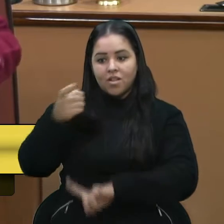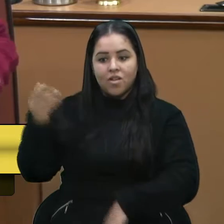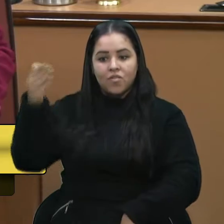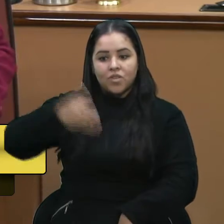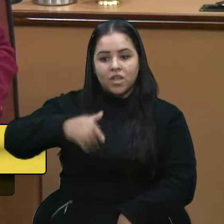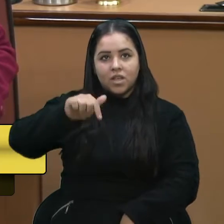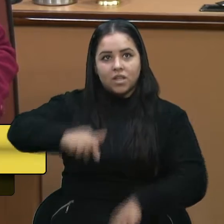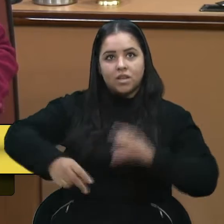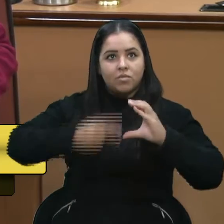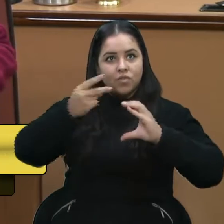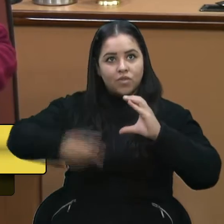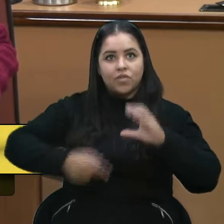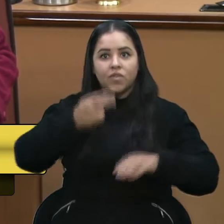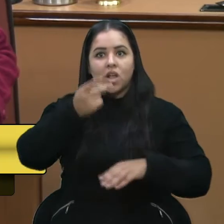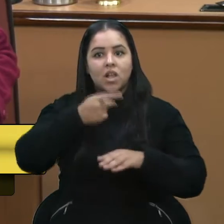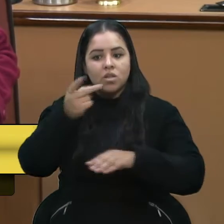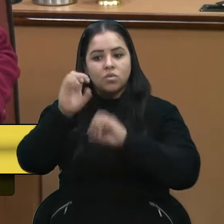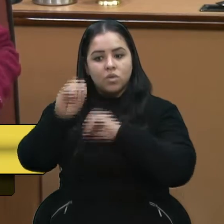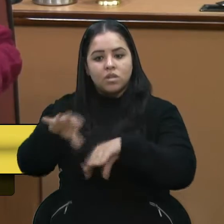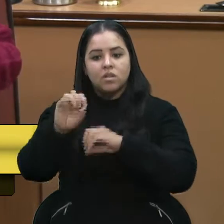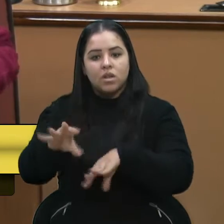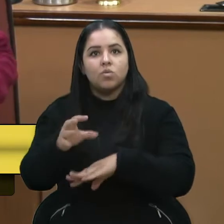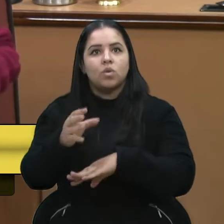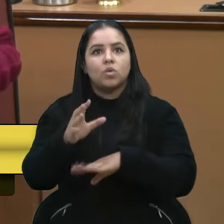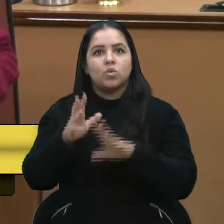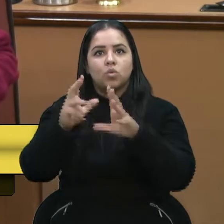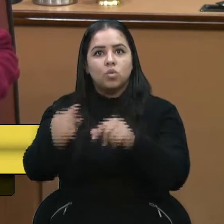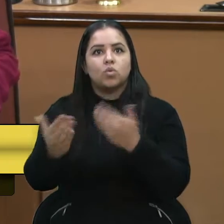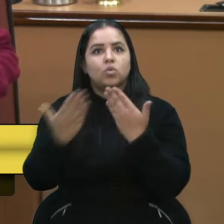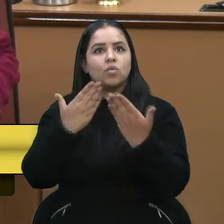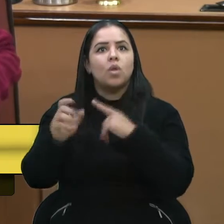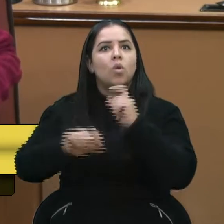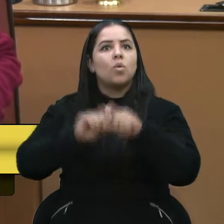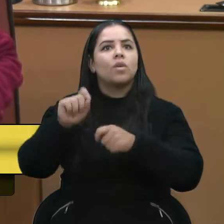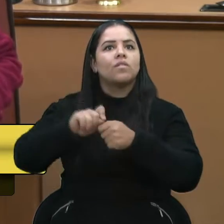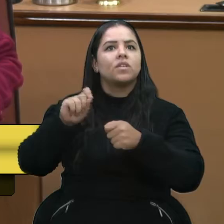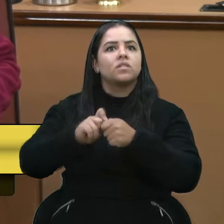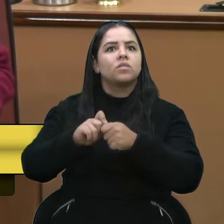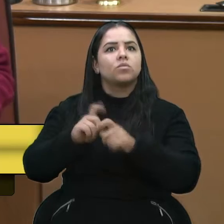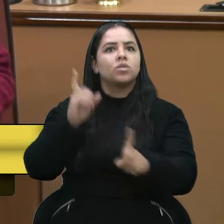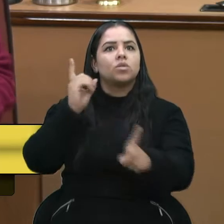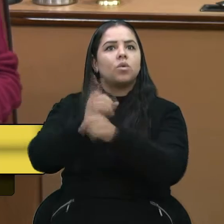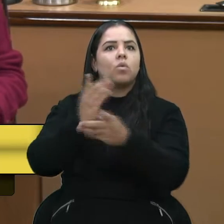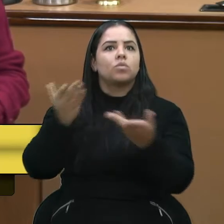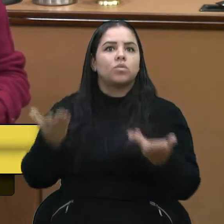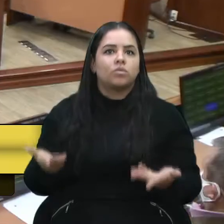falando sobre as ações de educação e tirando dúvidas. O que é que está sendo feito com esses encontros?